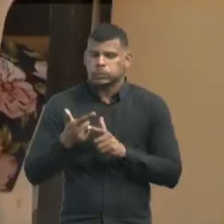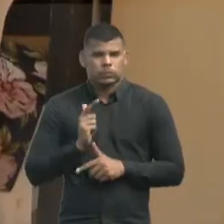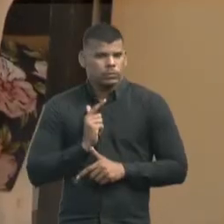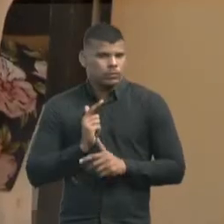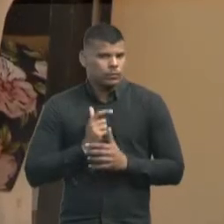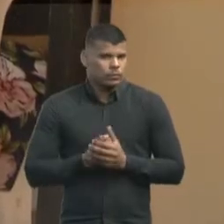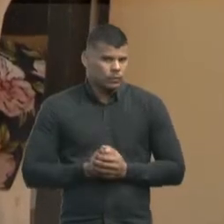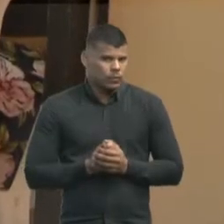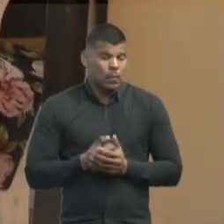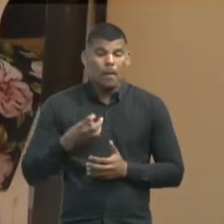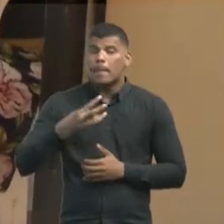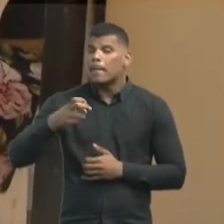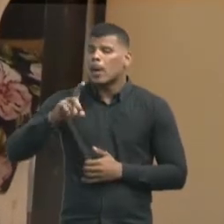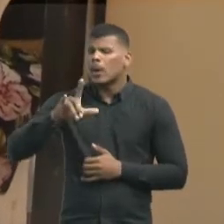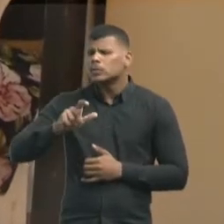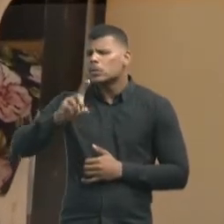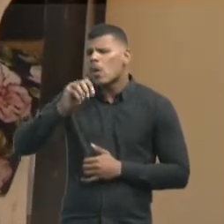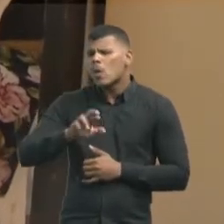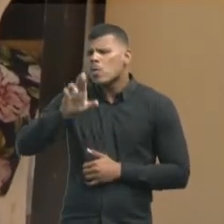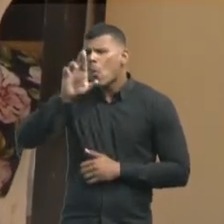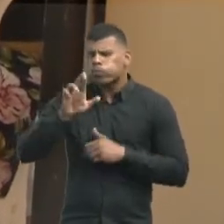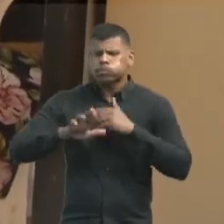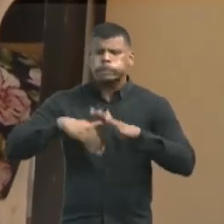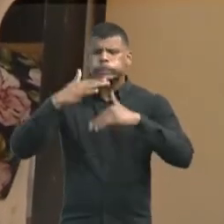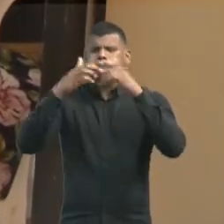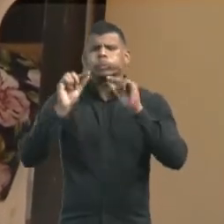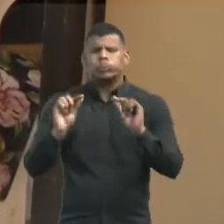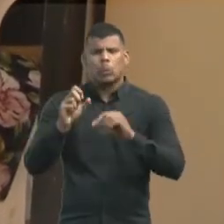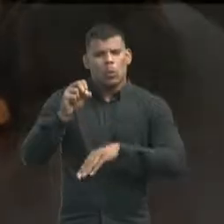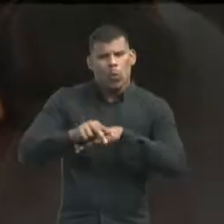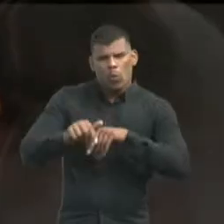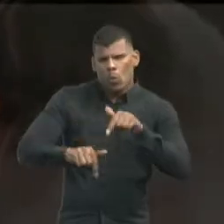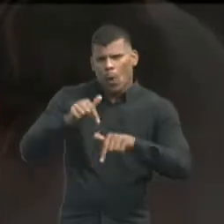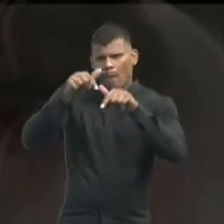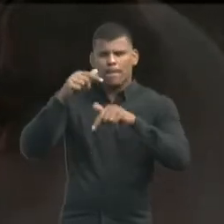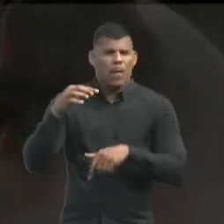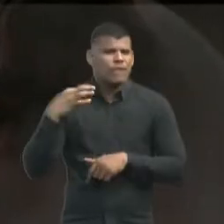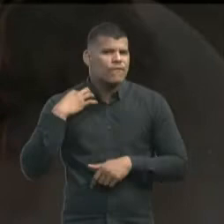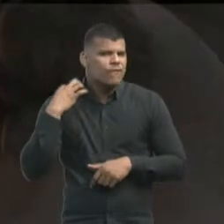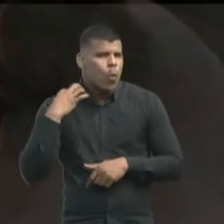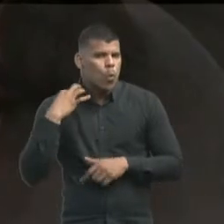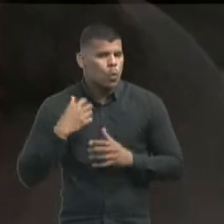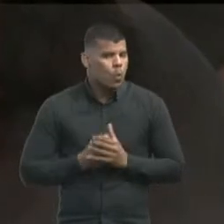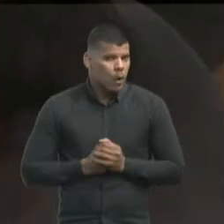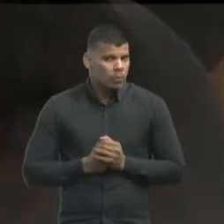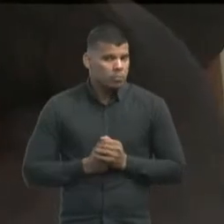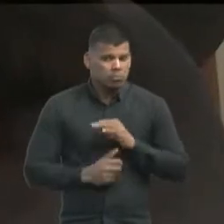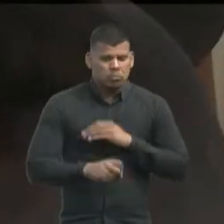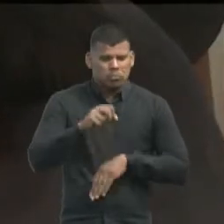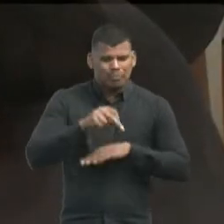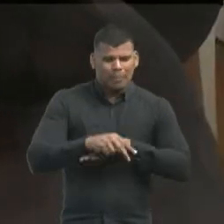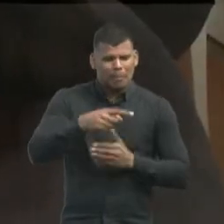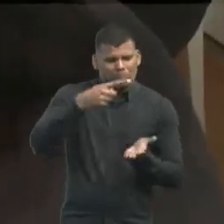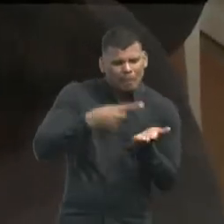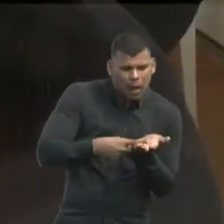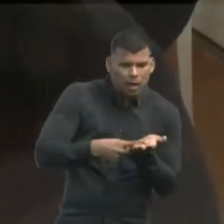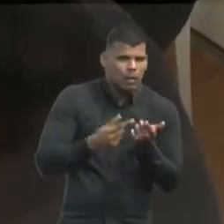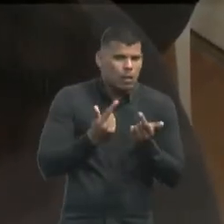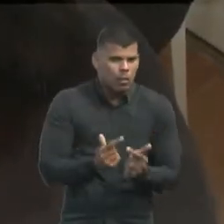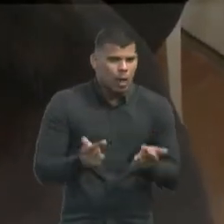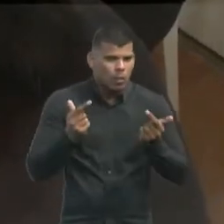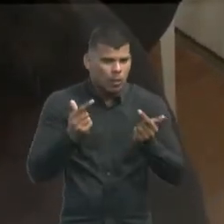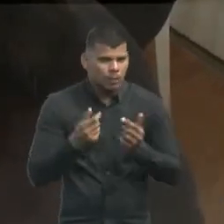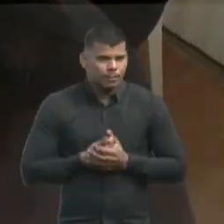O mediador comunitário desenvolve um trabalho voluntário, sem vínculo empregatício, com base na lei do